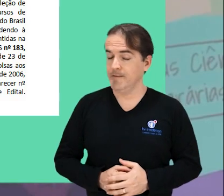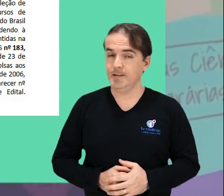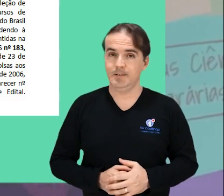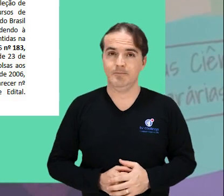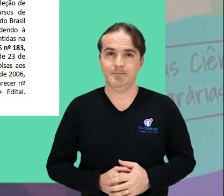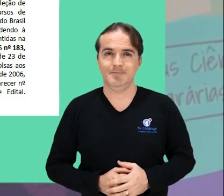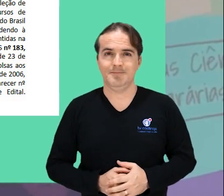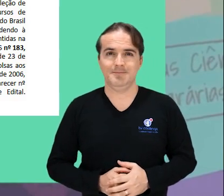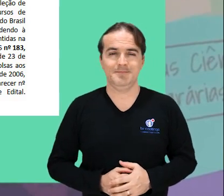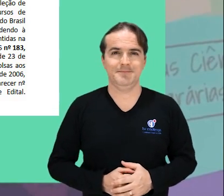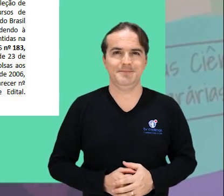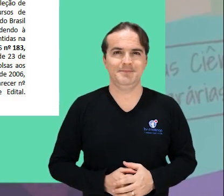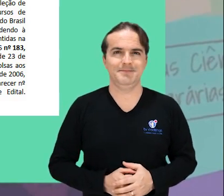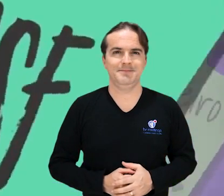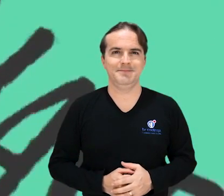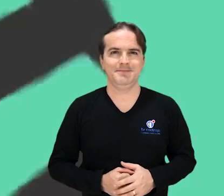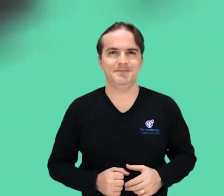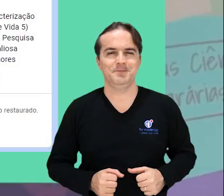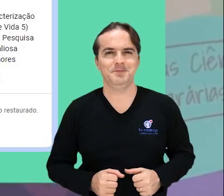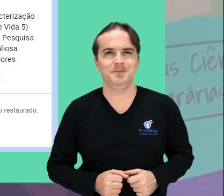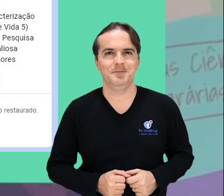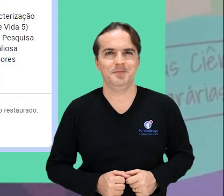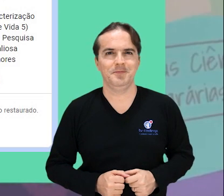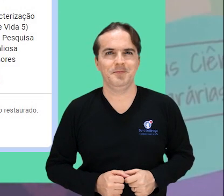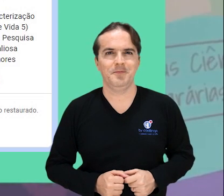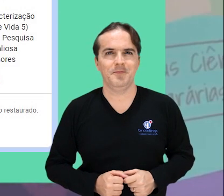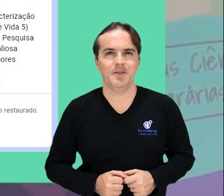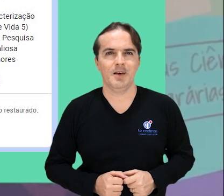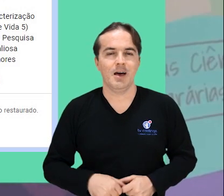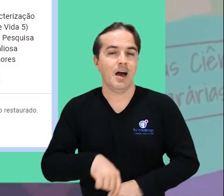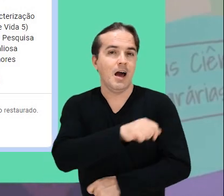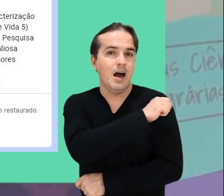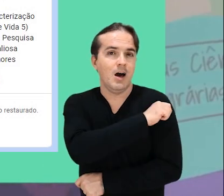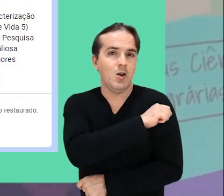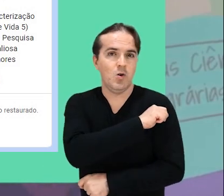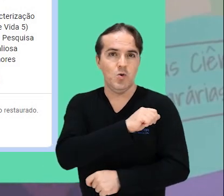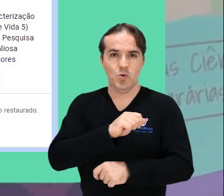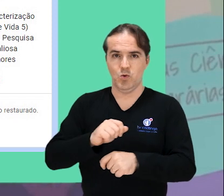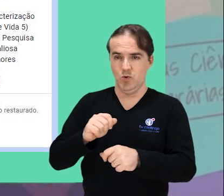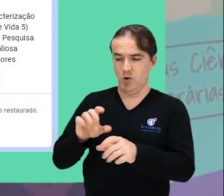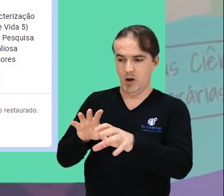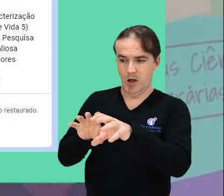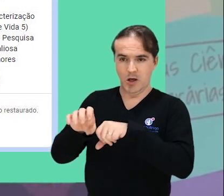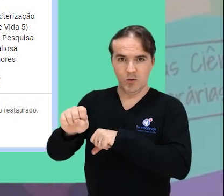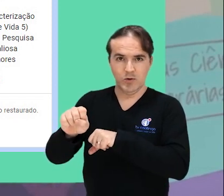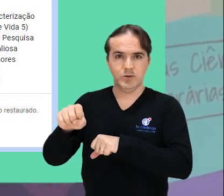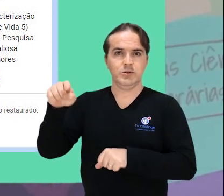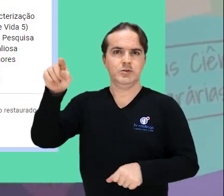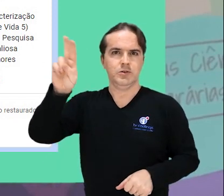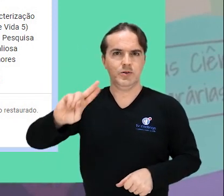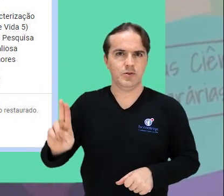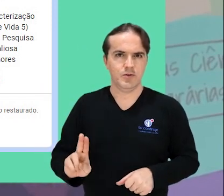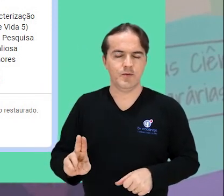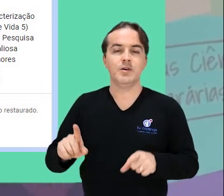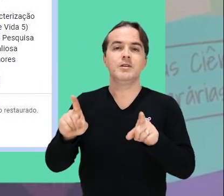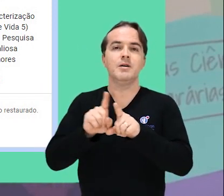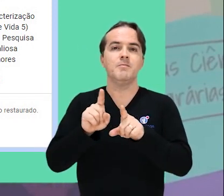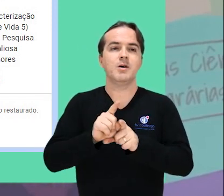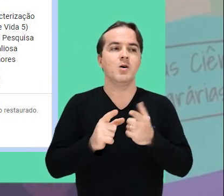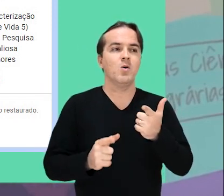.ps Estudantes de graduação da Univasf e de outras